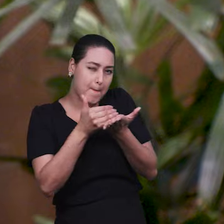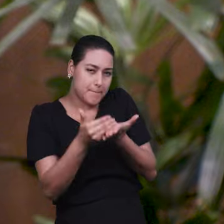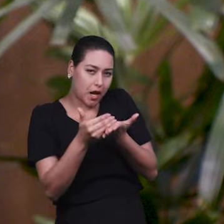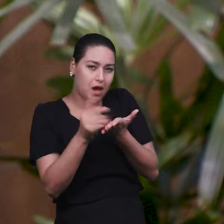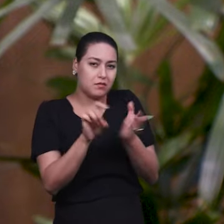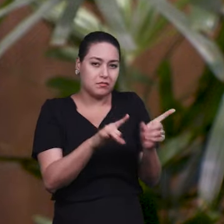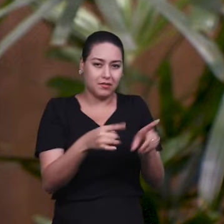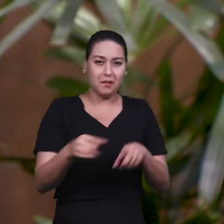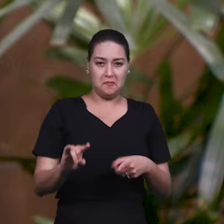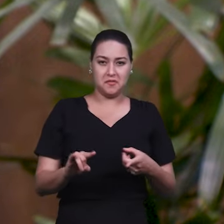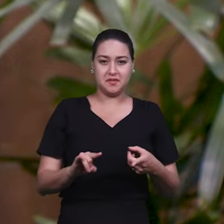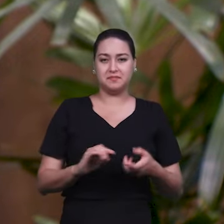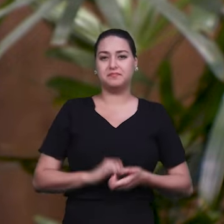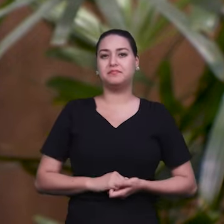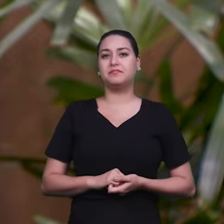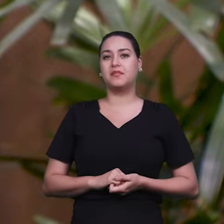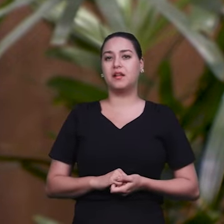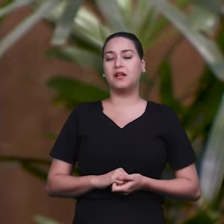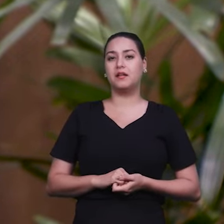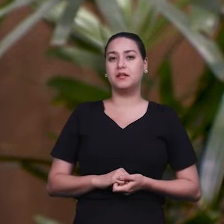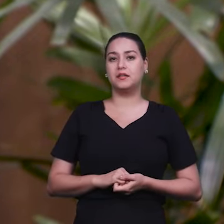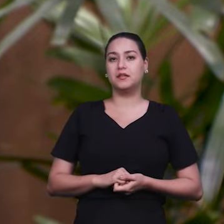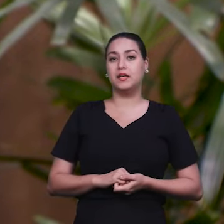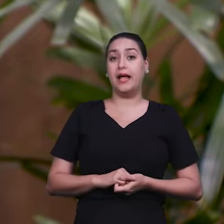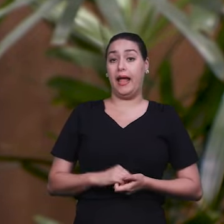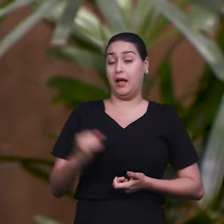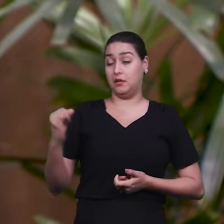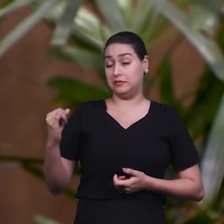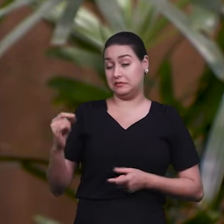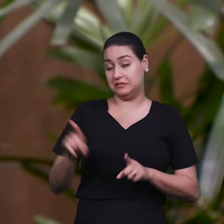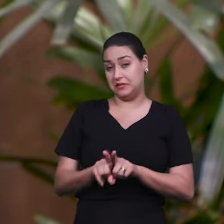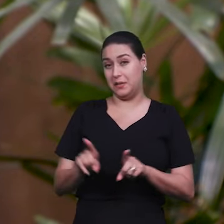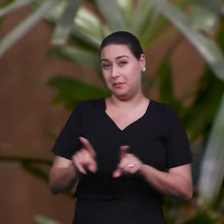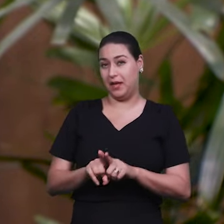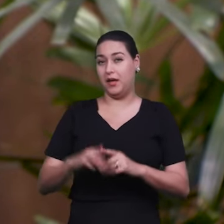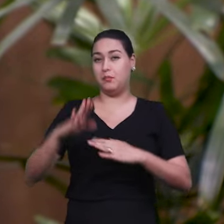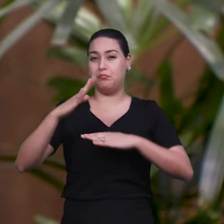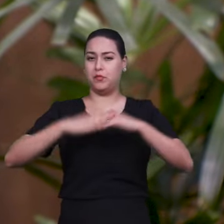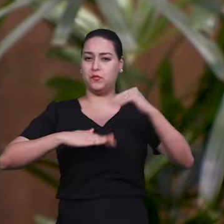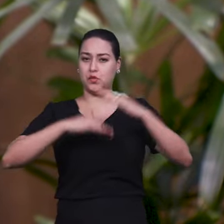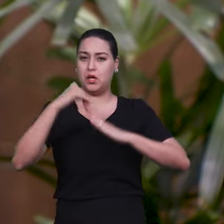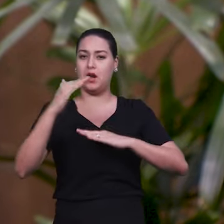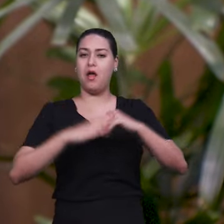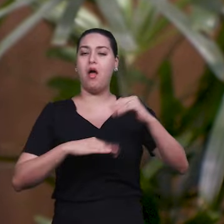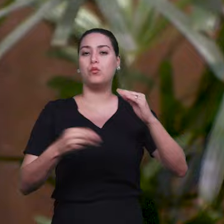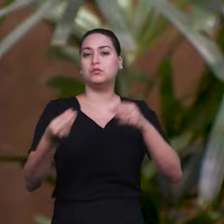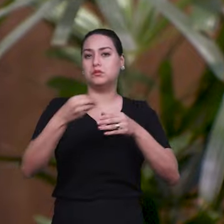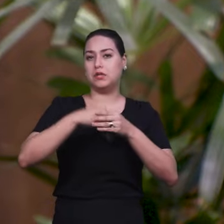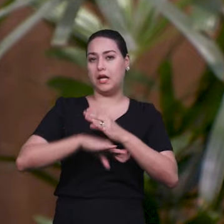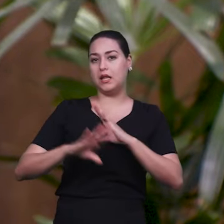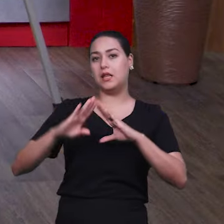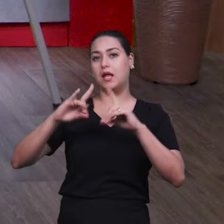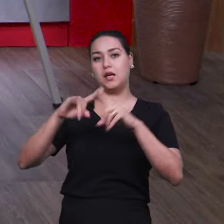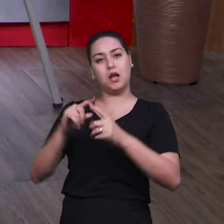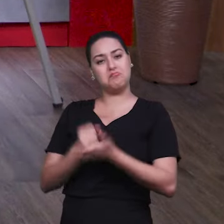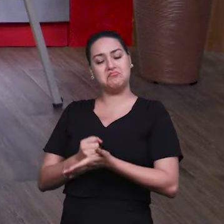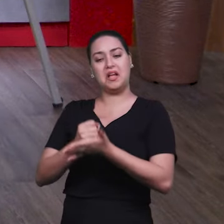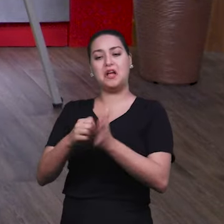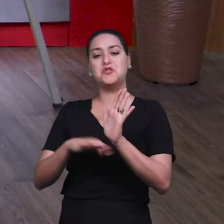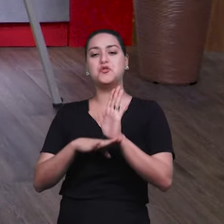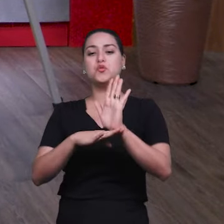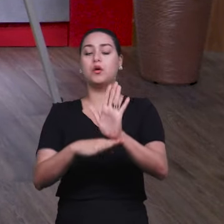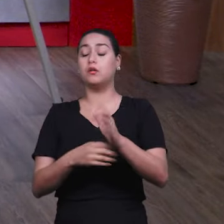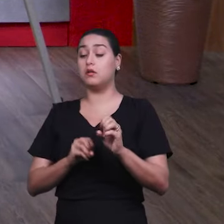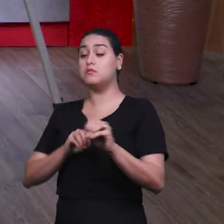dos profissionais que atuam na igreja, que são músicos e são membros da igreja, que ajudam nesse